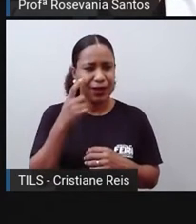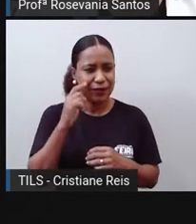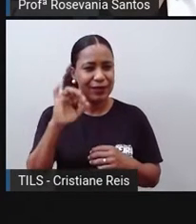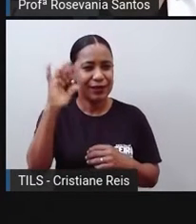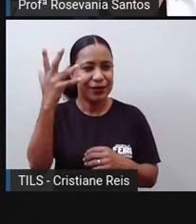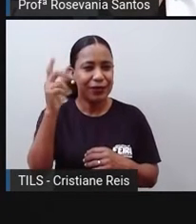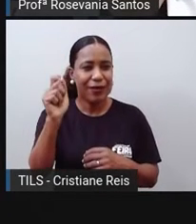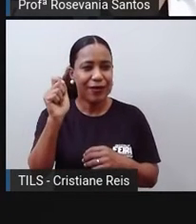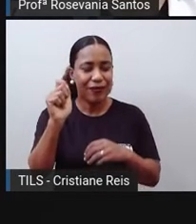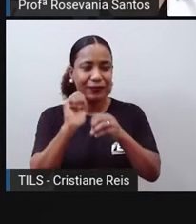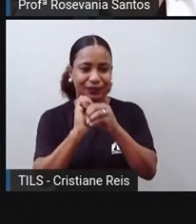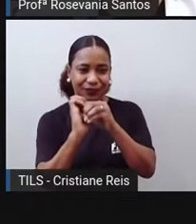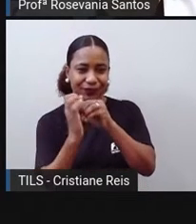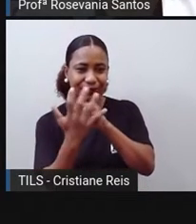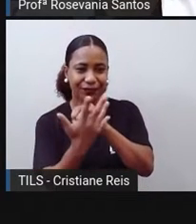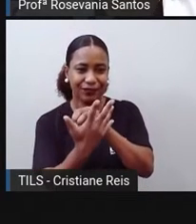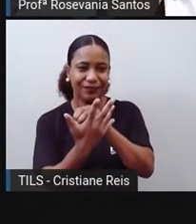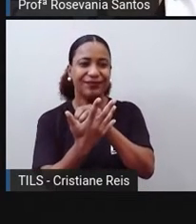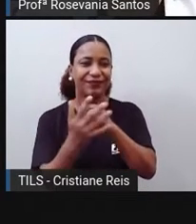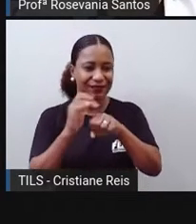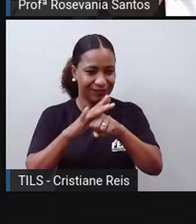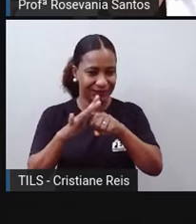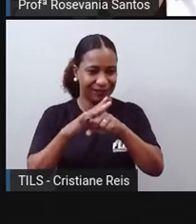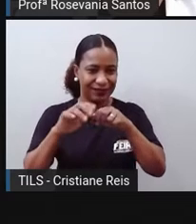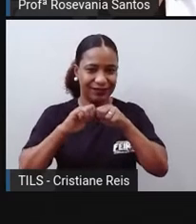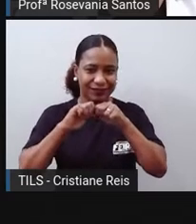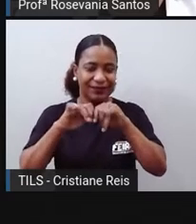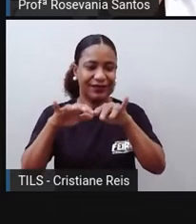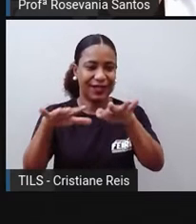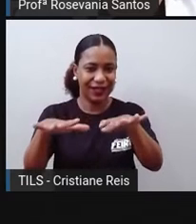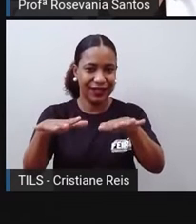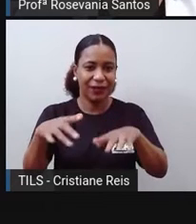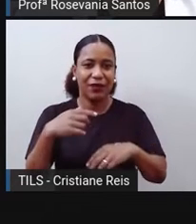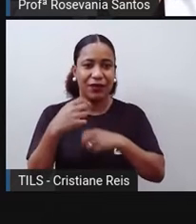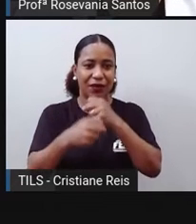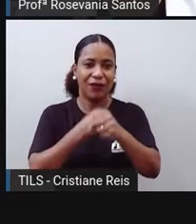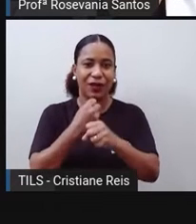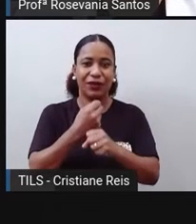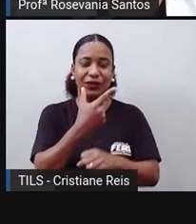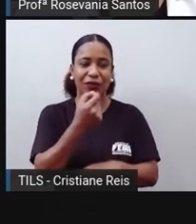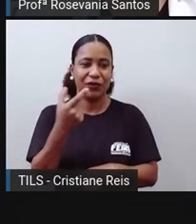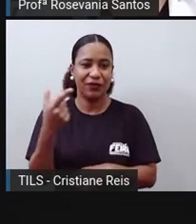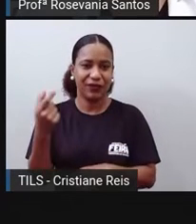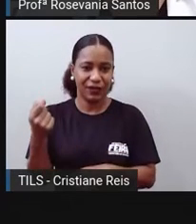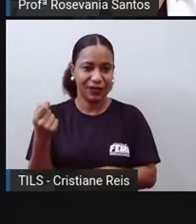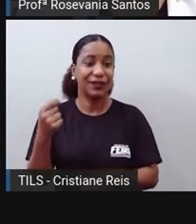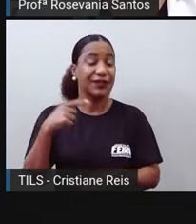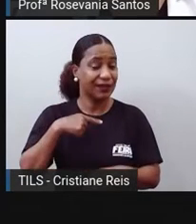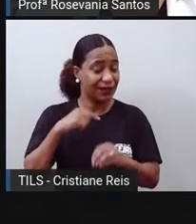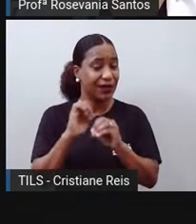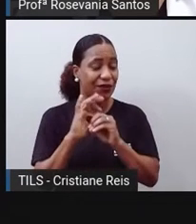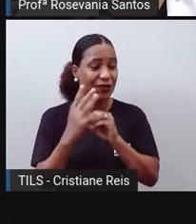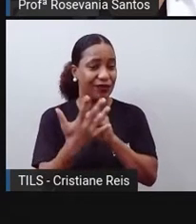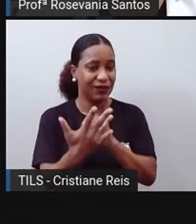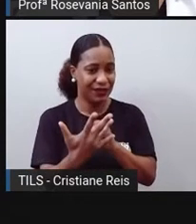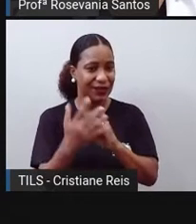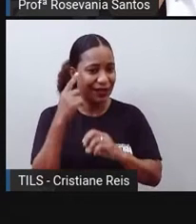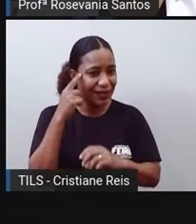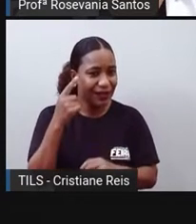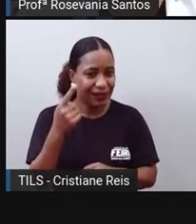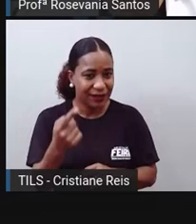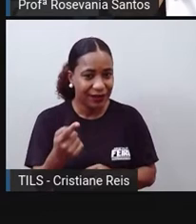Esse momento que a está vivendo agora, né? Da Covid-19, para marcar esse ano. Então, nós saímos de 5 bilhões nesse